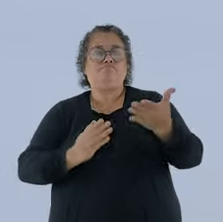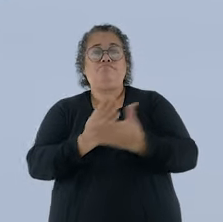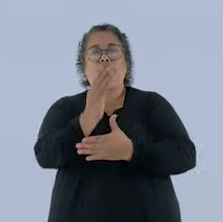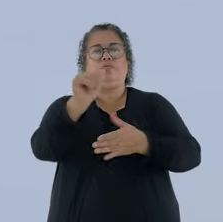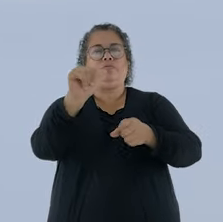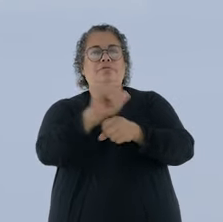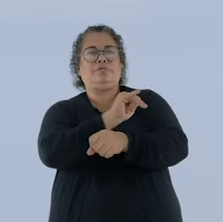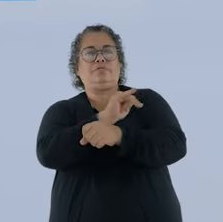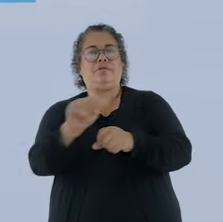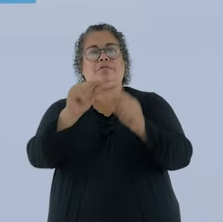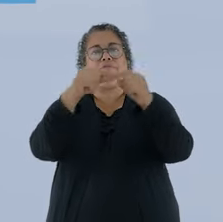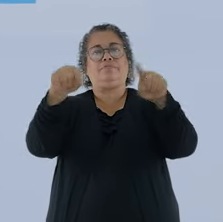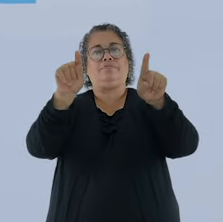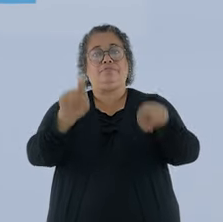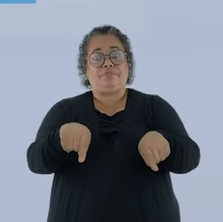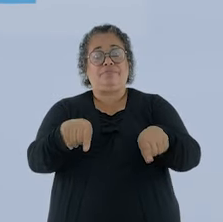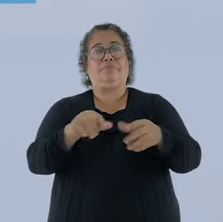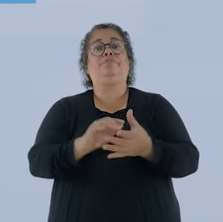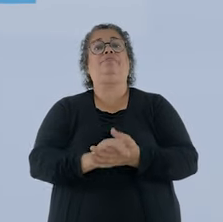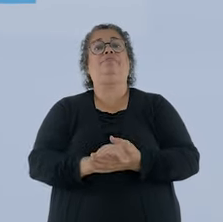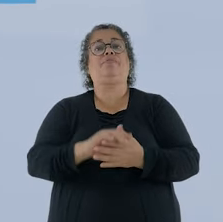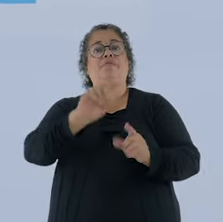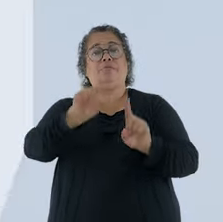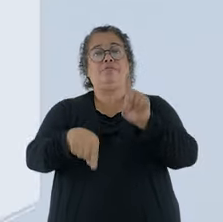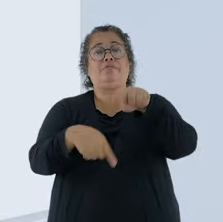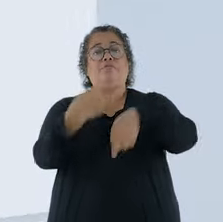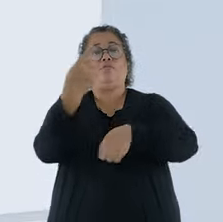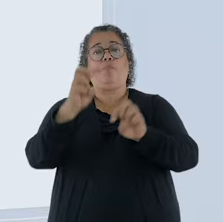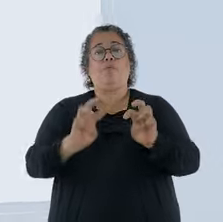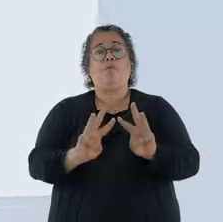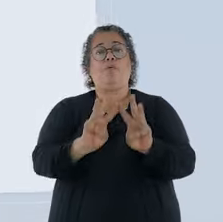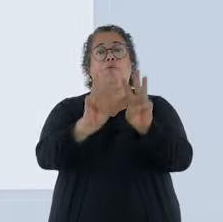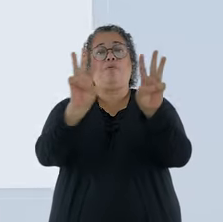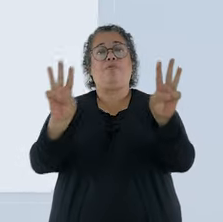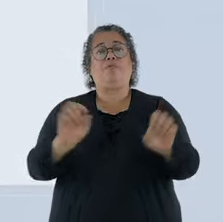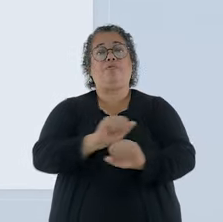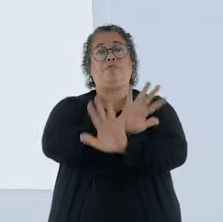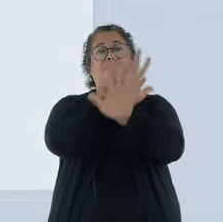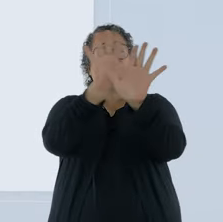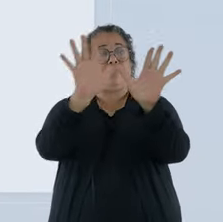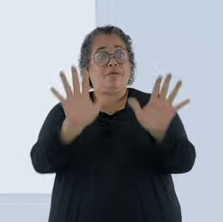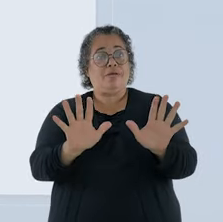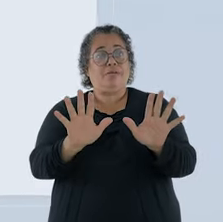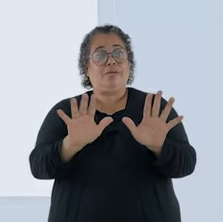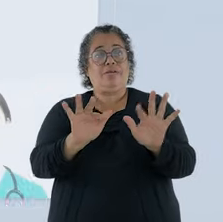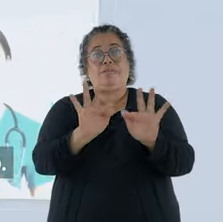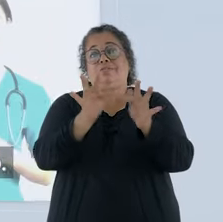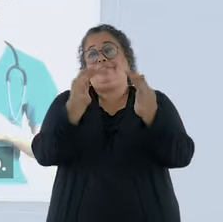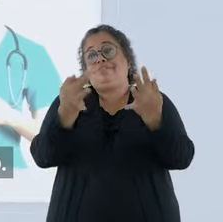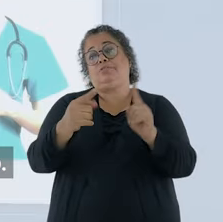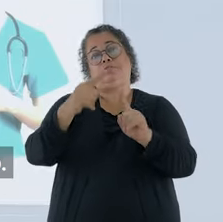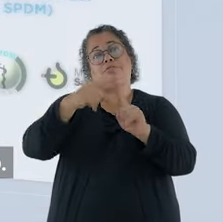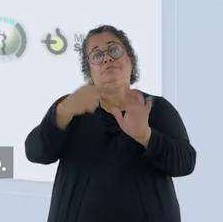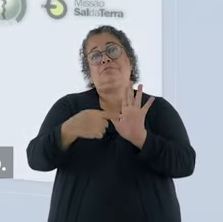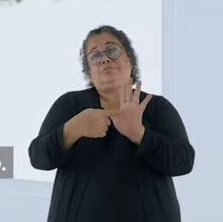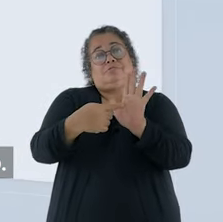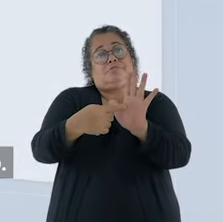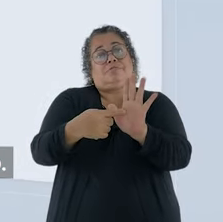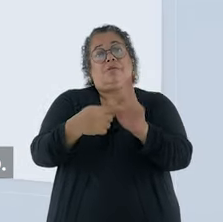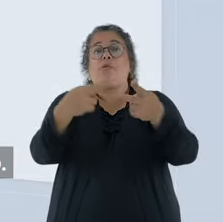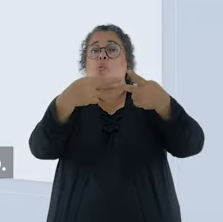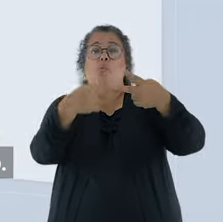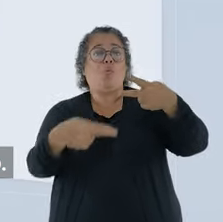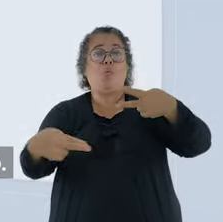Lançou um plano de integridade para os servidores. E transformou o seu portal da transparência, apresentando de um jeito